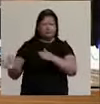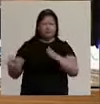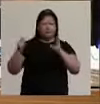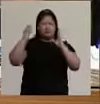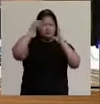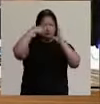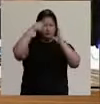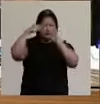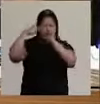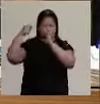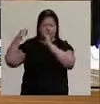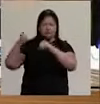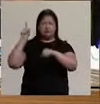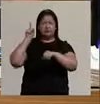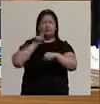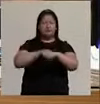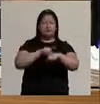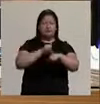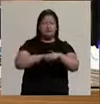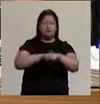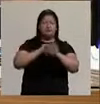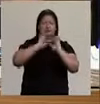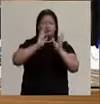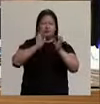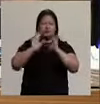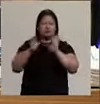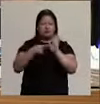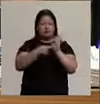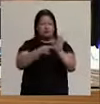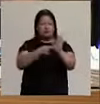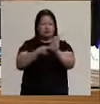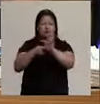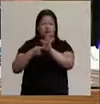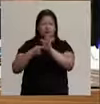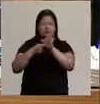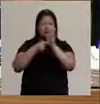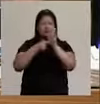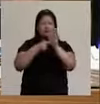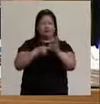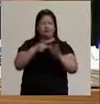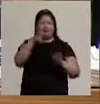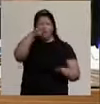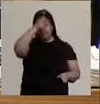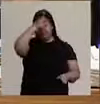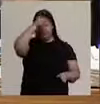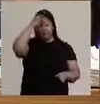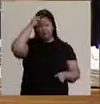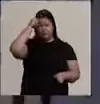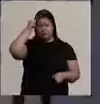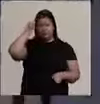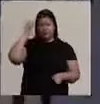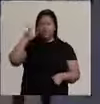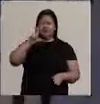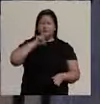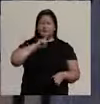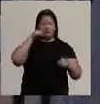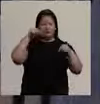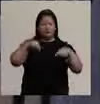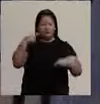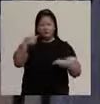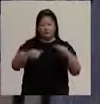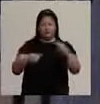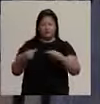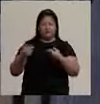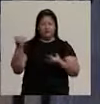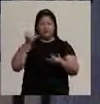tudo filmado ao vivo, inclusive registrado nas páginas oficiais da prefeitura. Só que aqui não dá